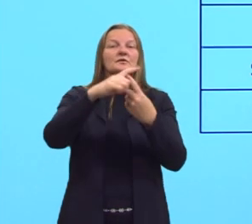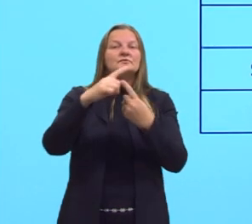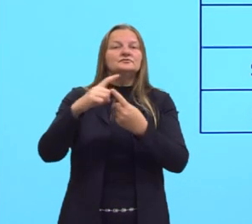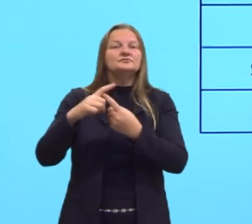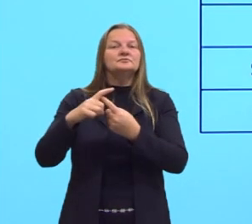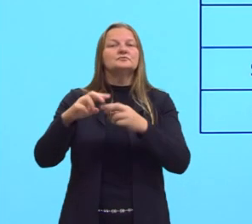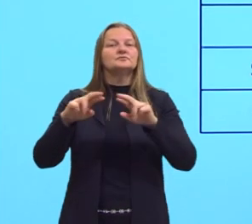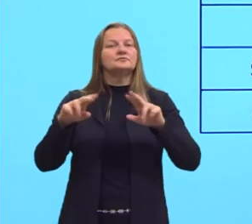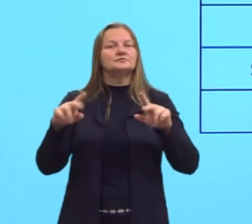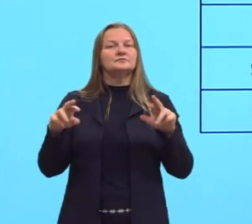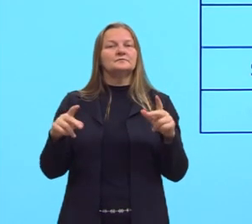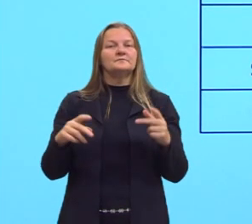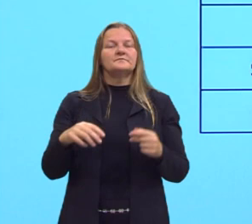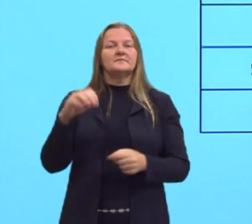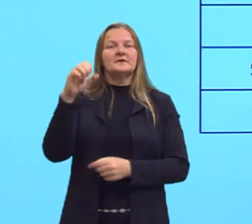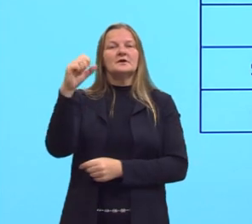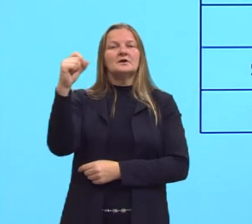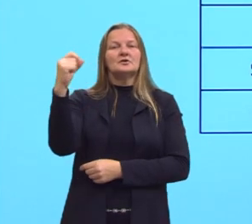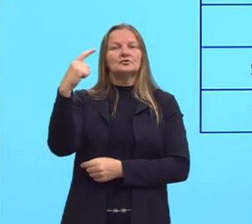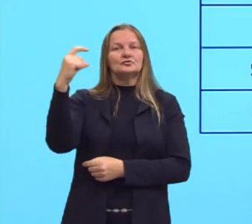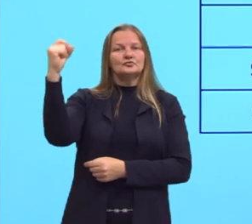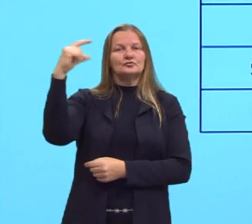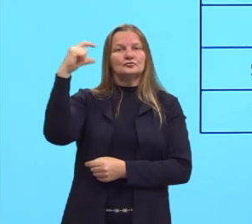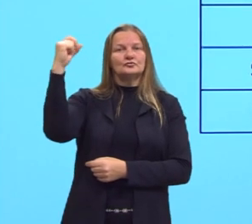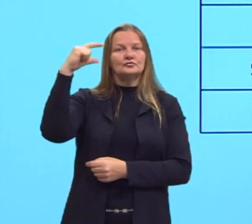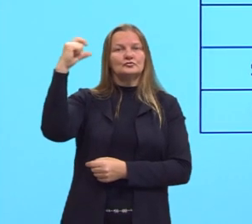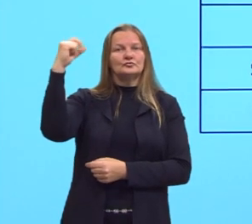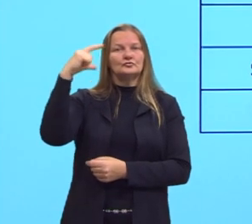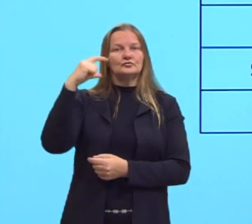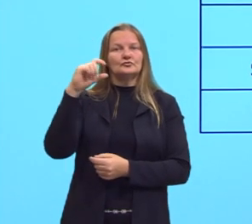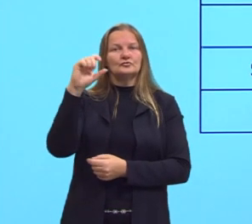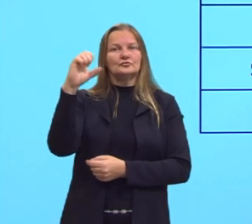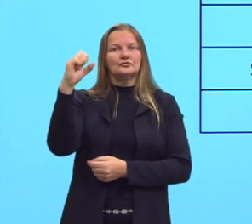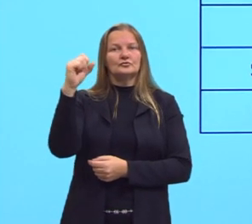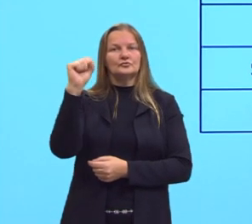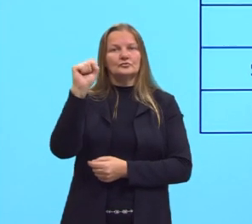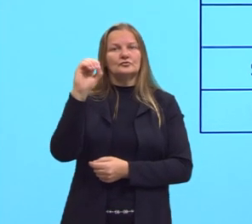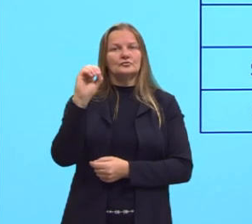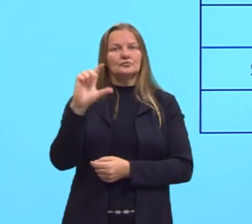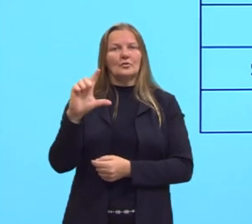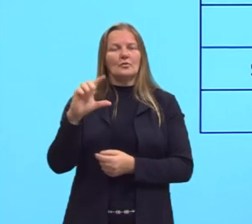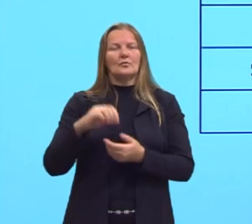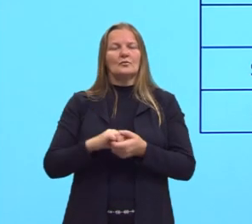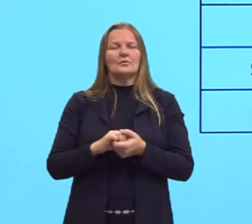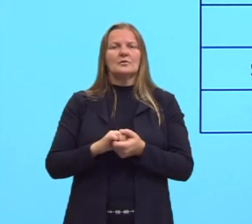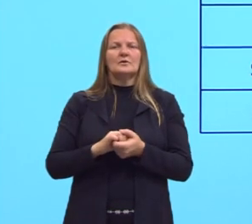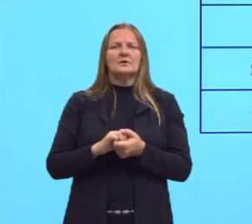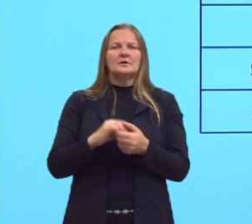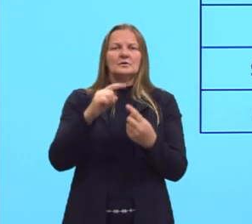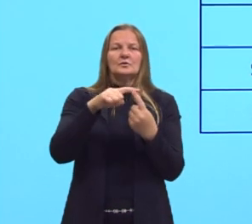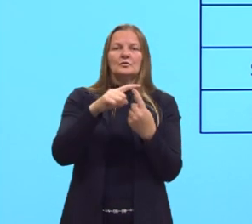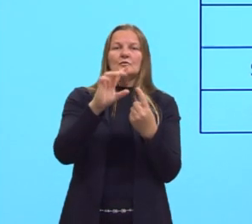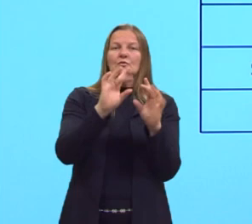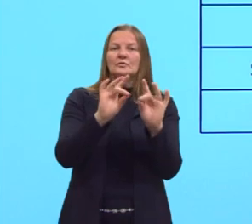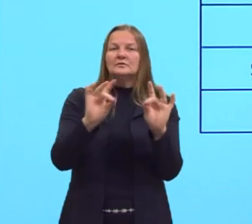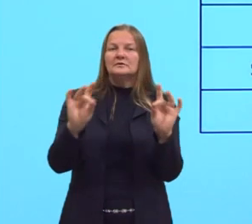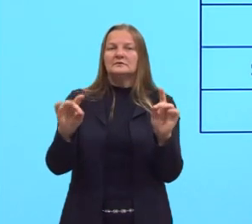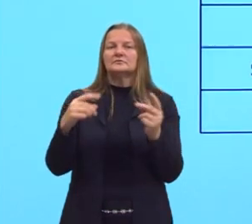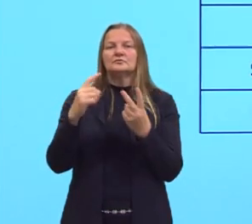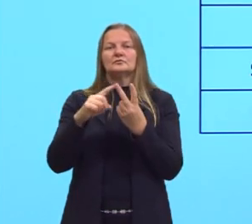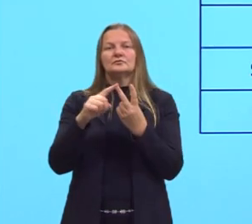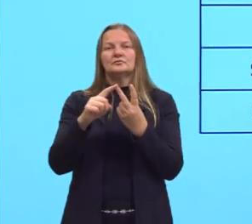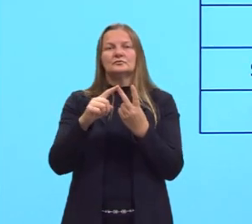coloide sol. Eu tenho o sol líquido e o sol sólido. O sol líquido é quando o dispersante é líquido e o